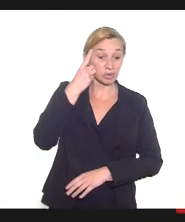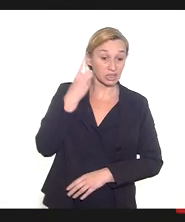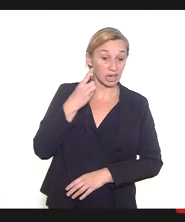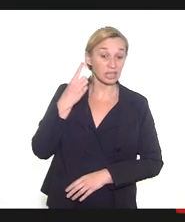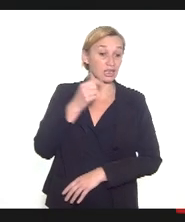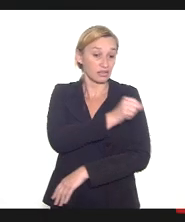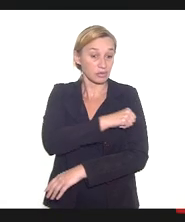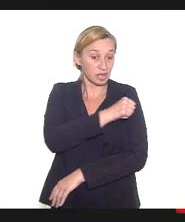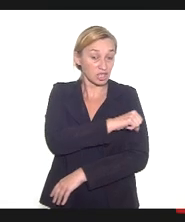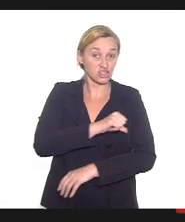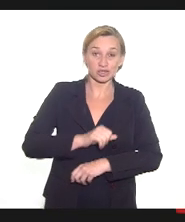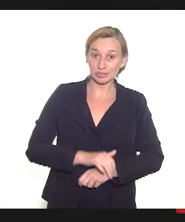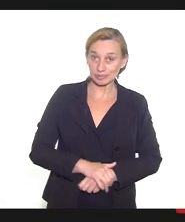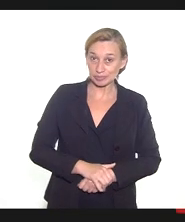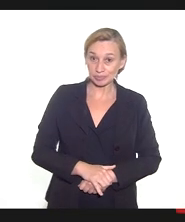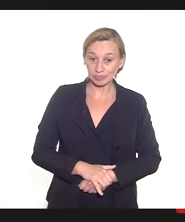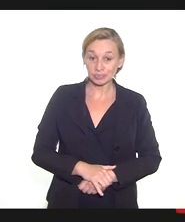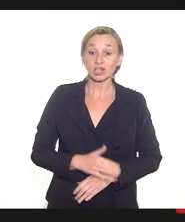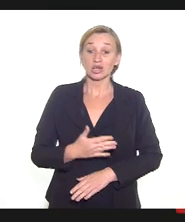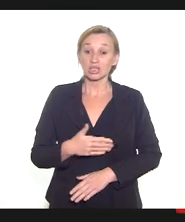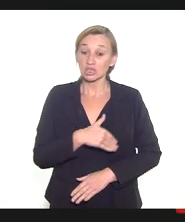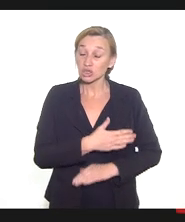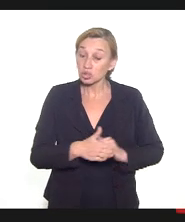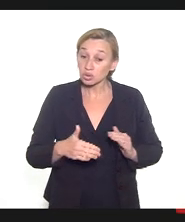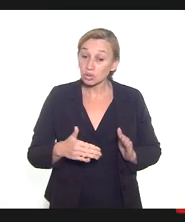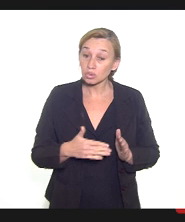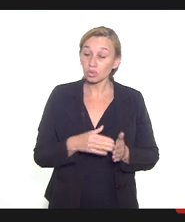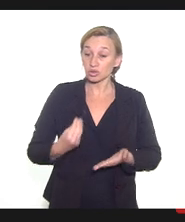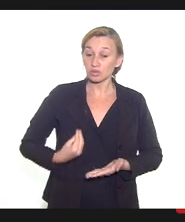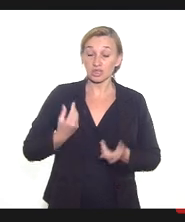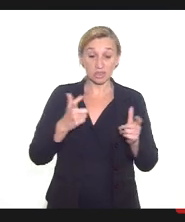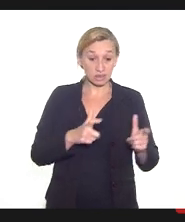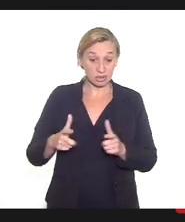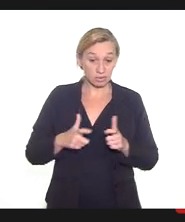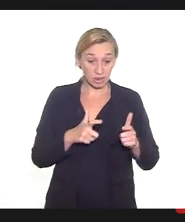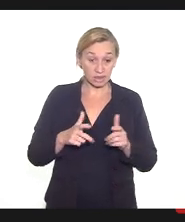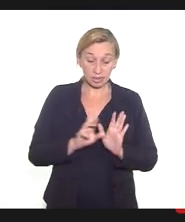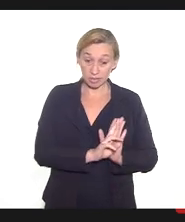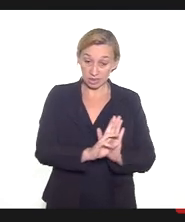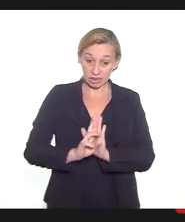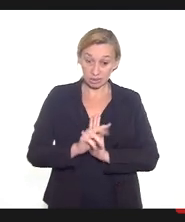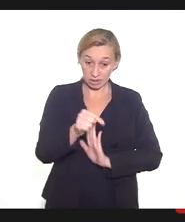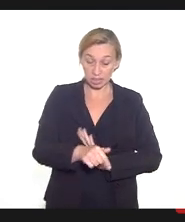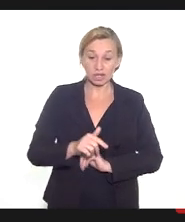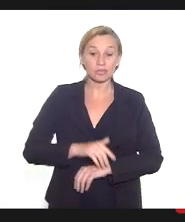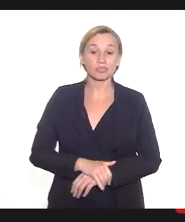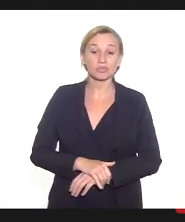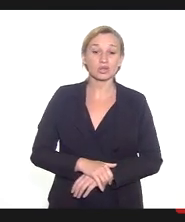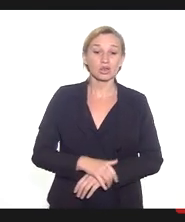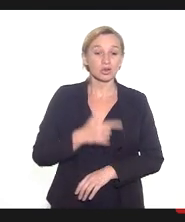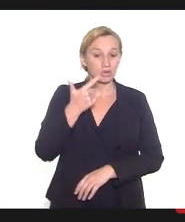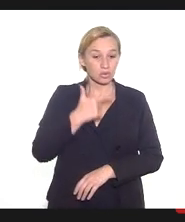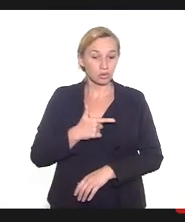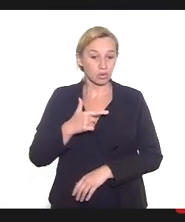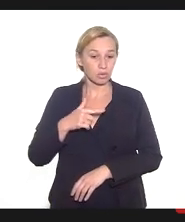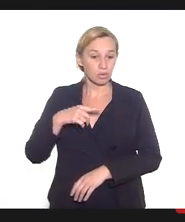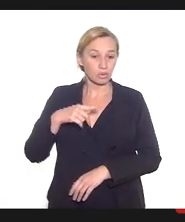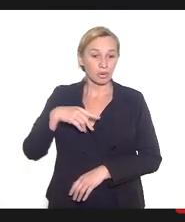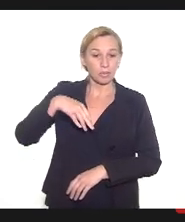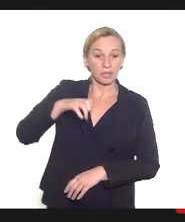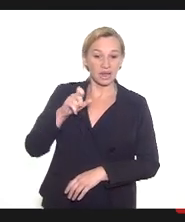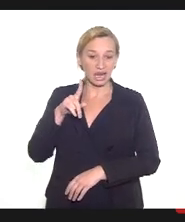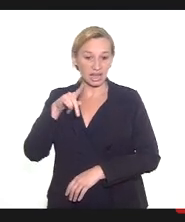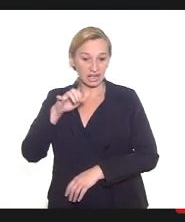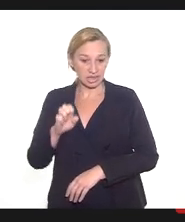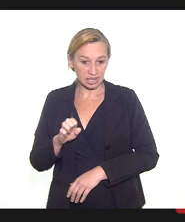deputada enfermeira Rejane, demais autoridades aqui presentes e representadas. Eu sou Melânia Morim, médica obstetra,